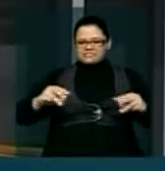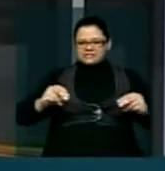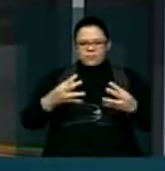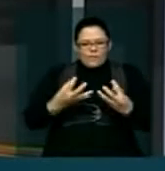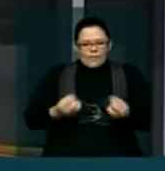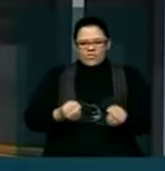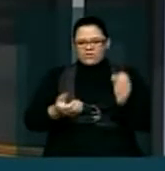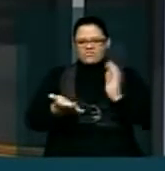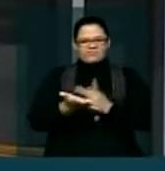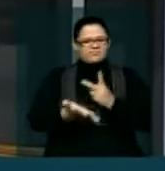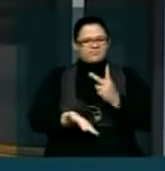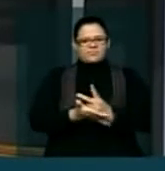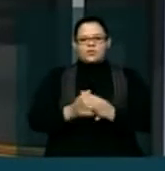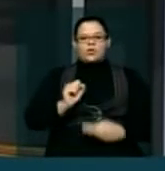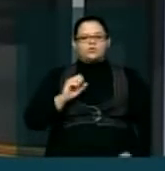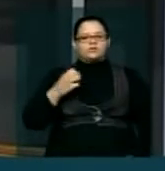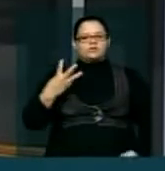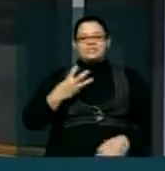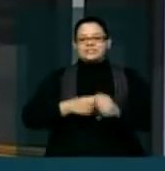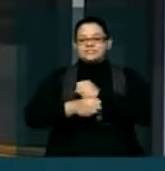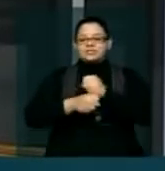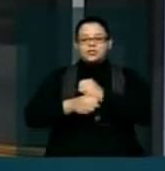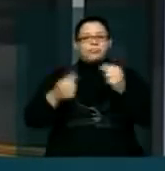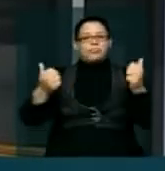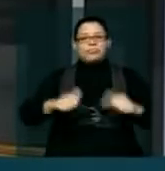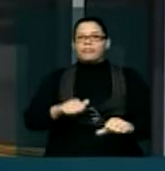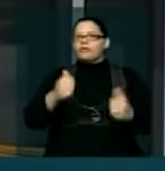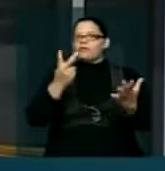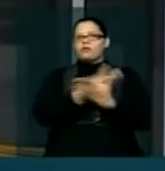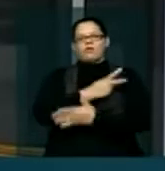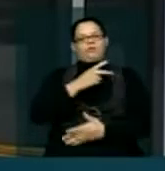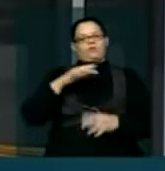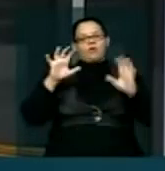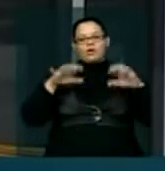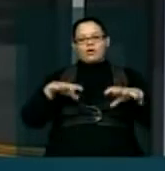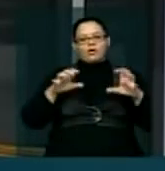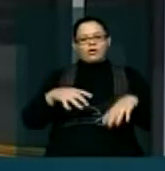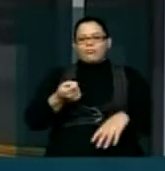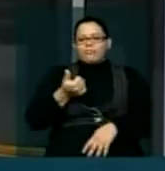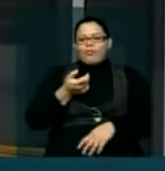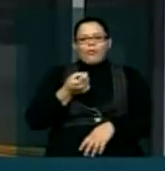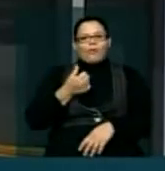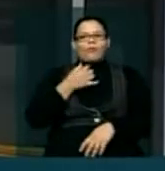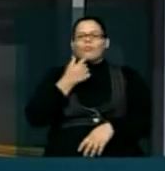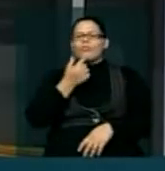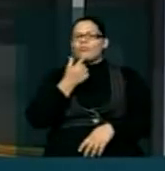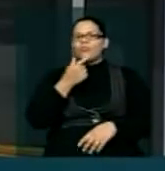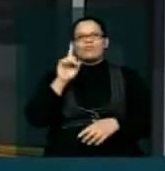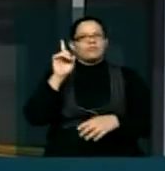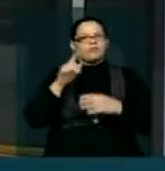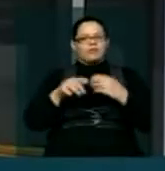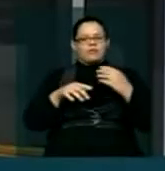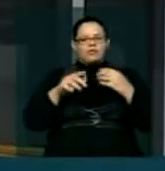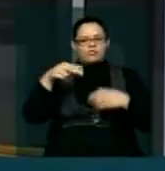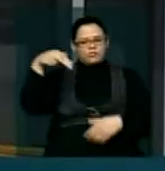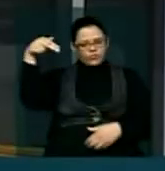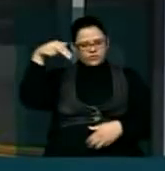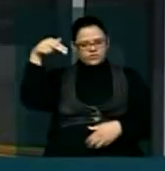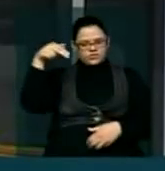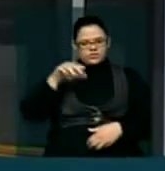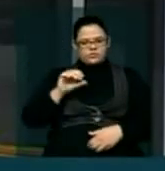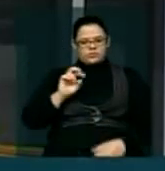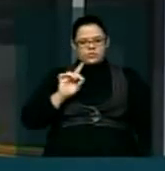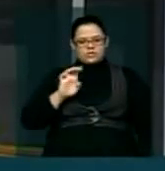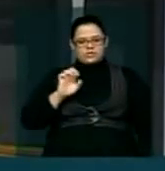pior seca em 83 anos. Há mais de oito décadas não chovia tão pouco na região Nordeste. Para que se tenha uma ideia, Sr.